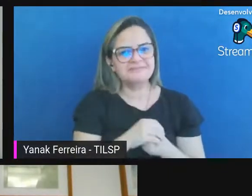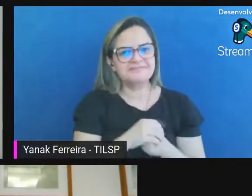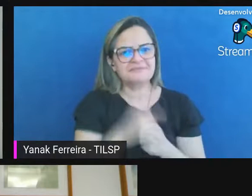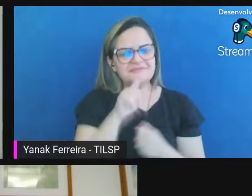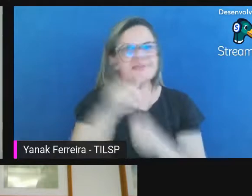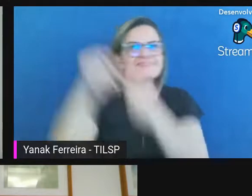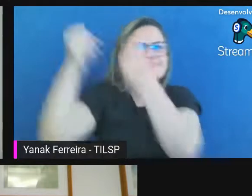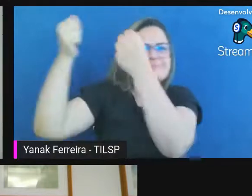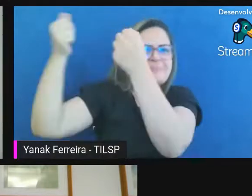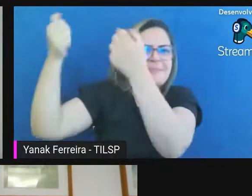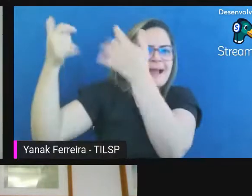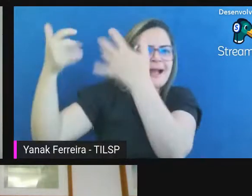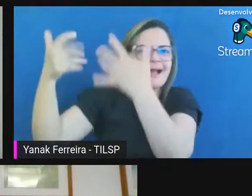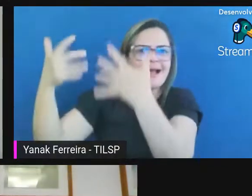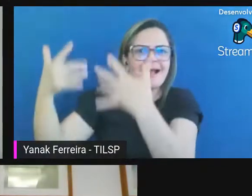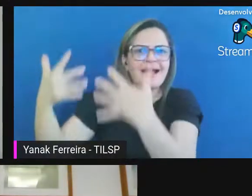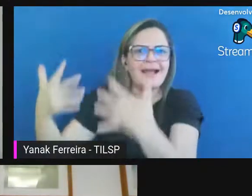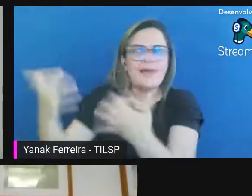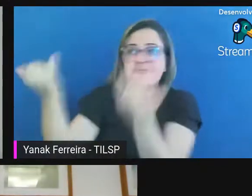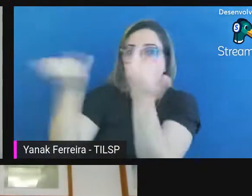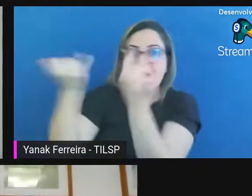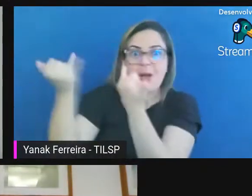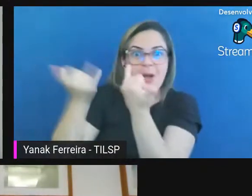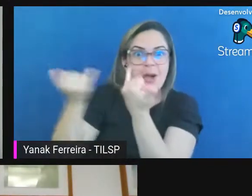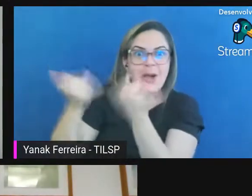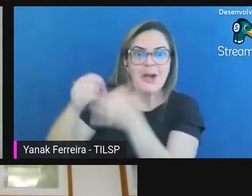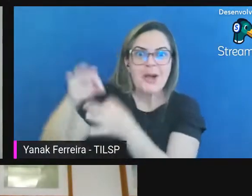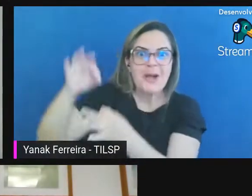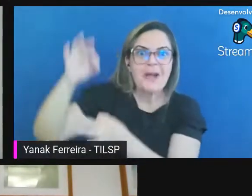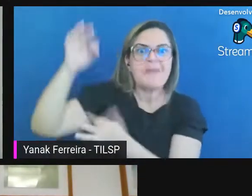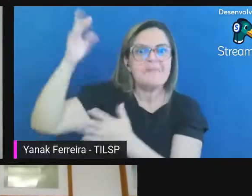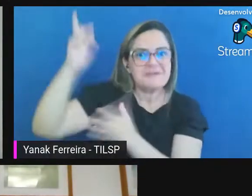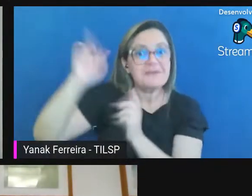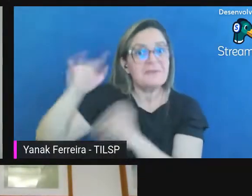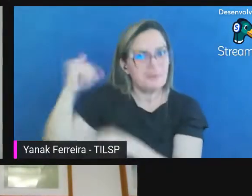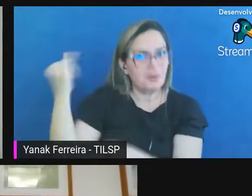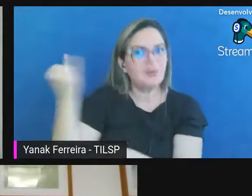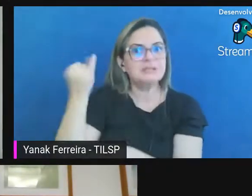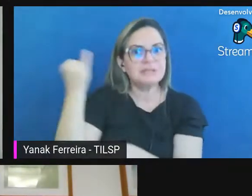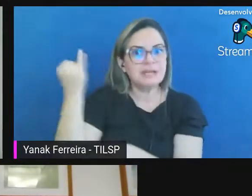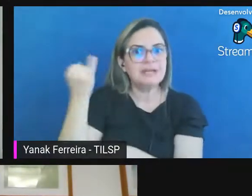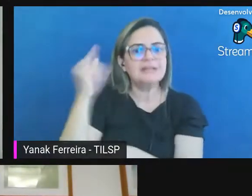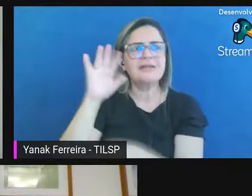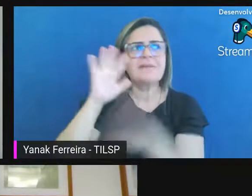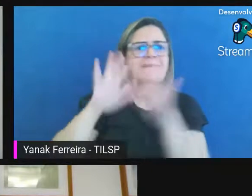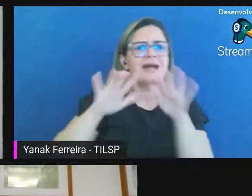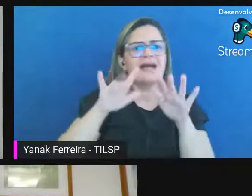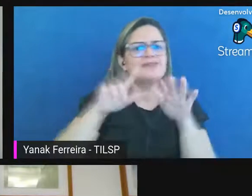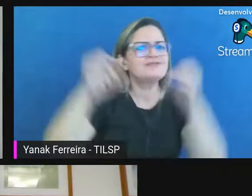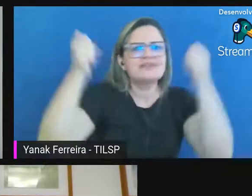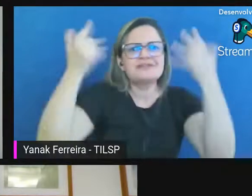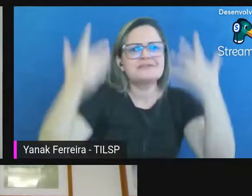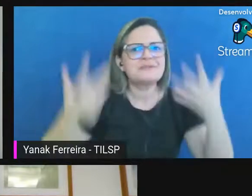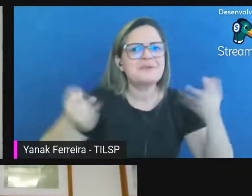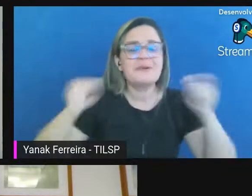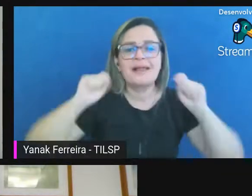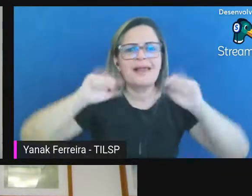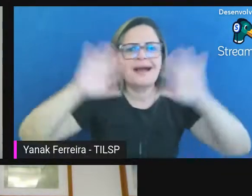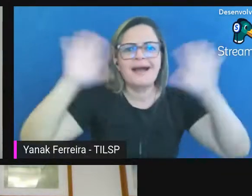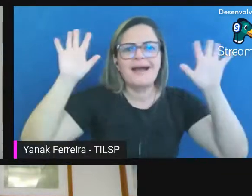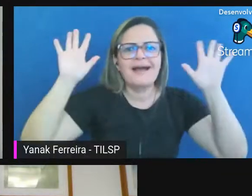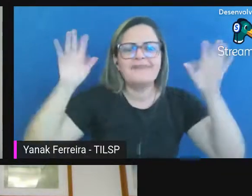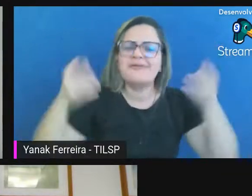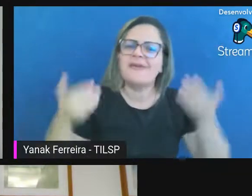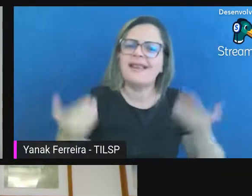foram disseminadas muita informação importante mas que ficou leve da forma que o senhor expôs porque ficou